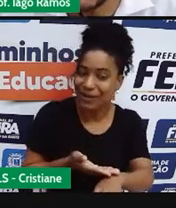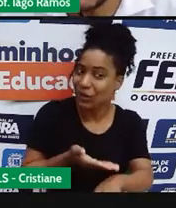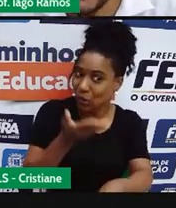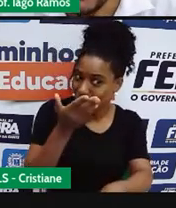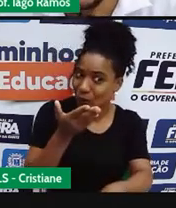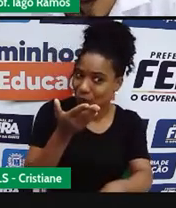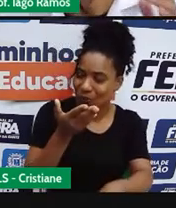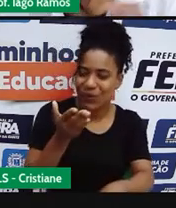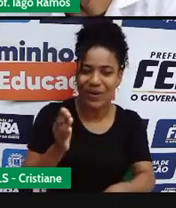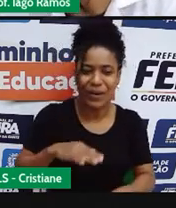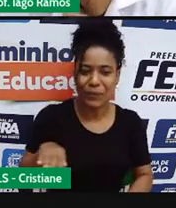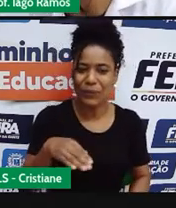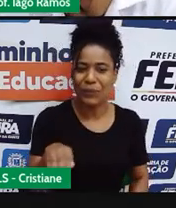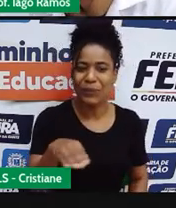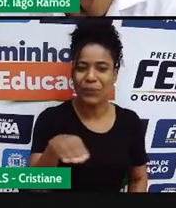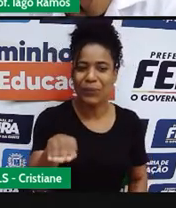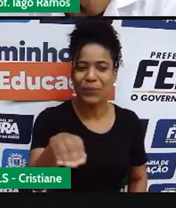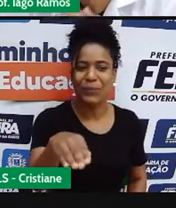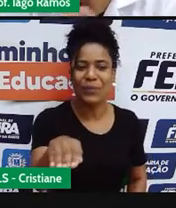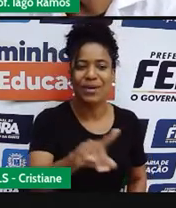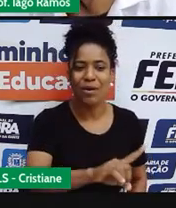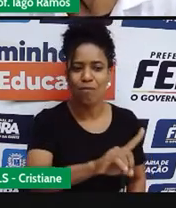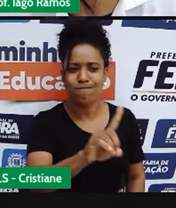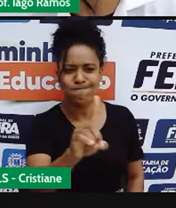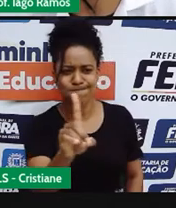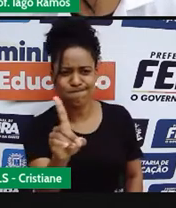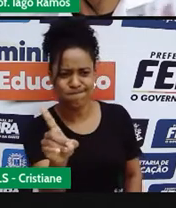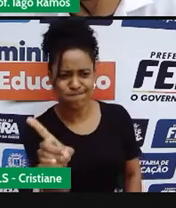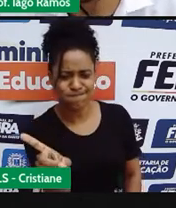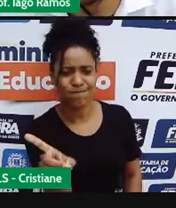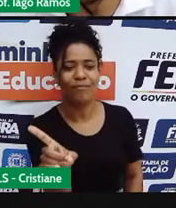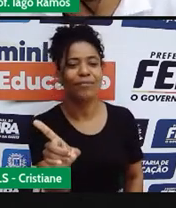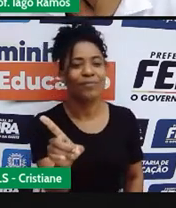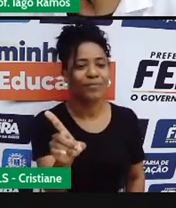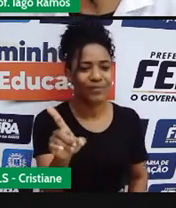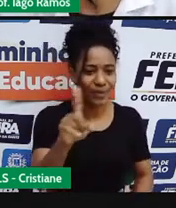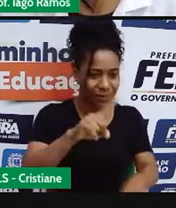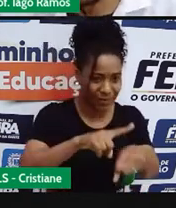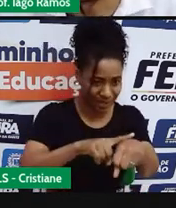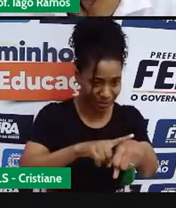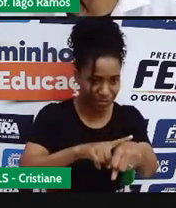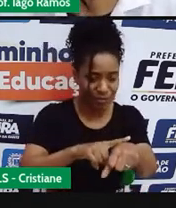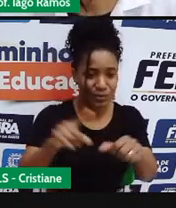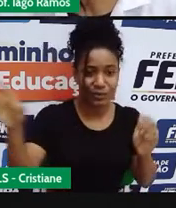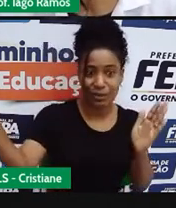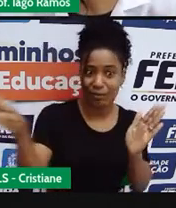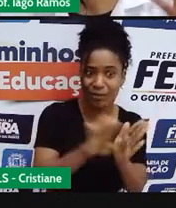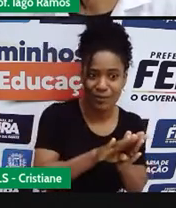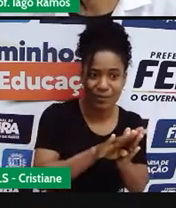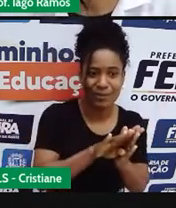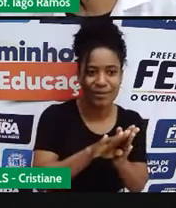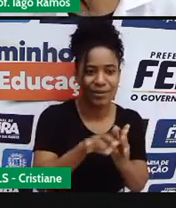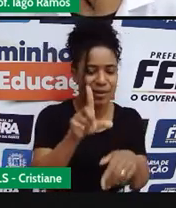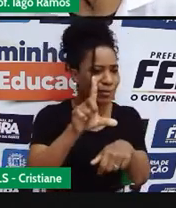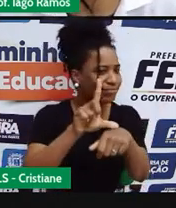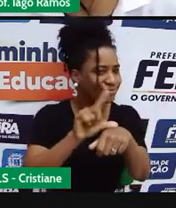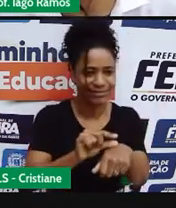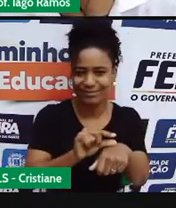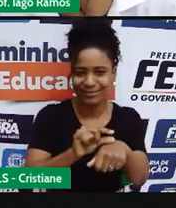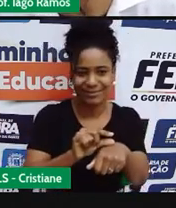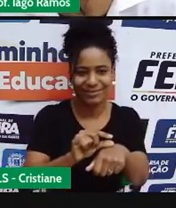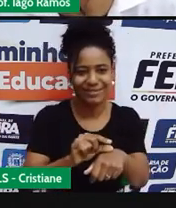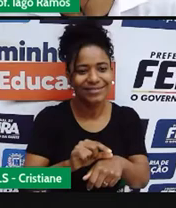velocidade, vai diminuir o tempo da viagem. Você concorda comigo, né? E aí você